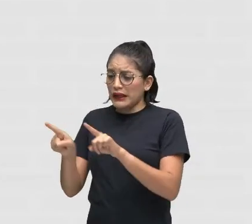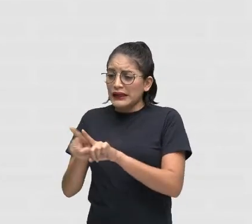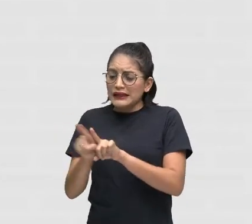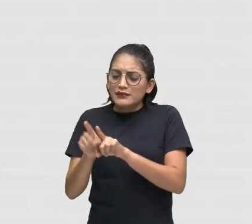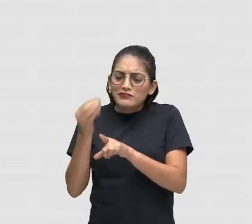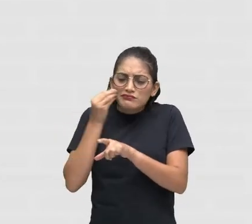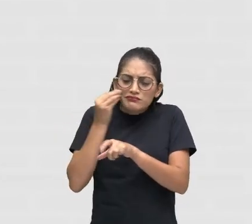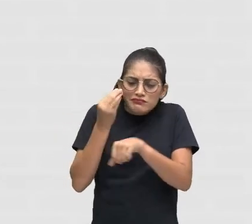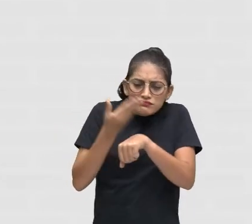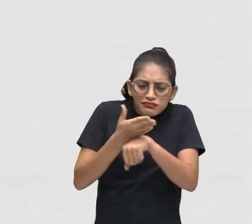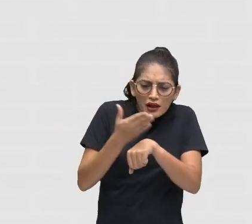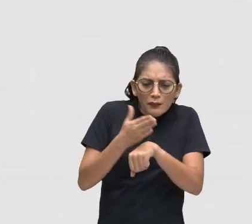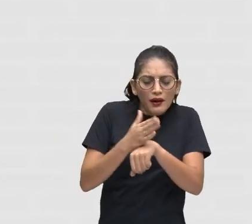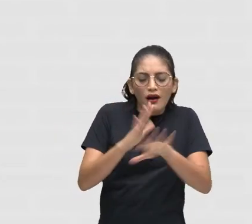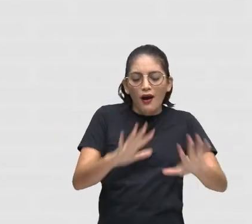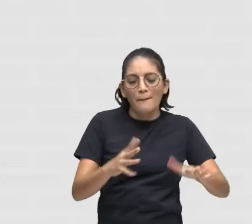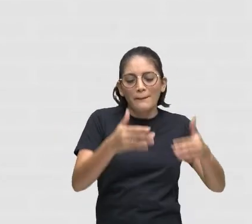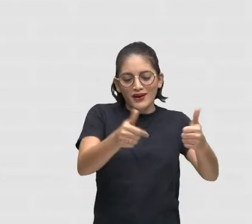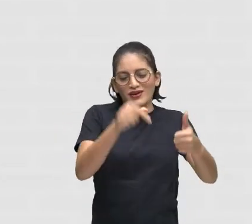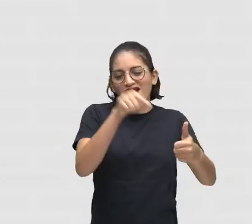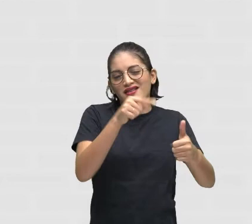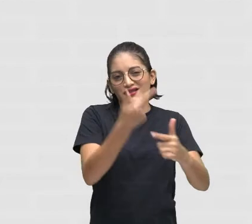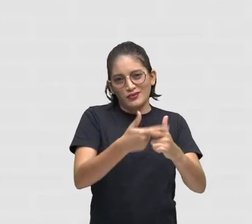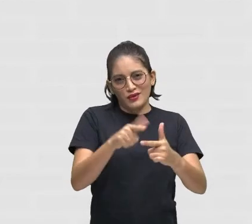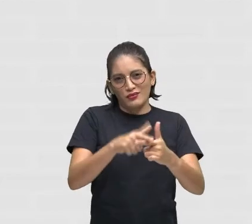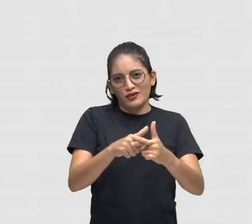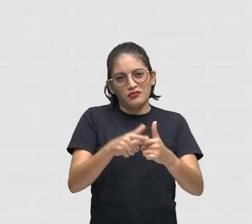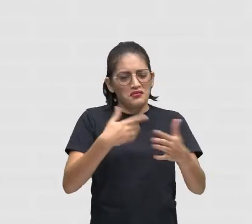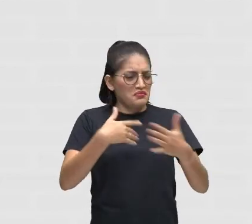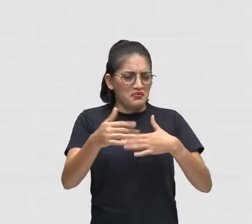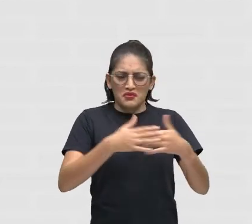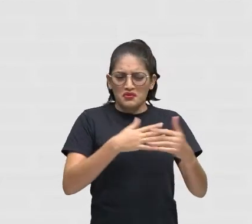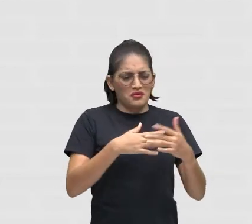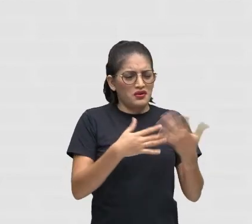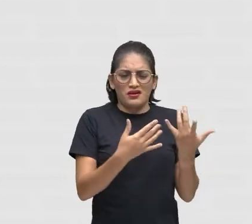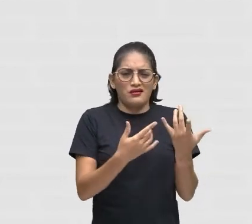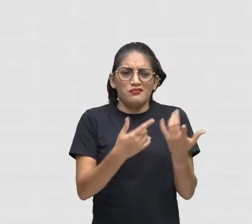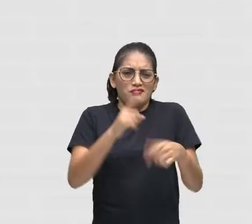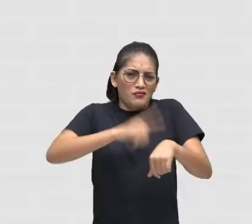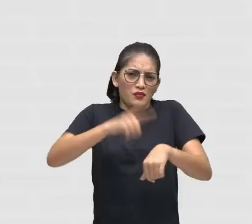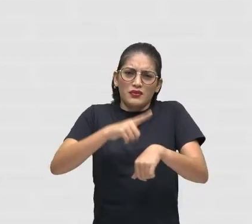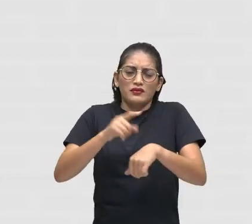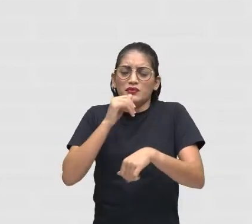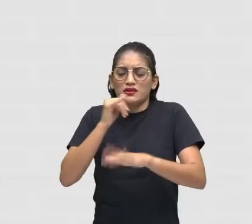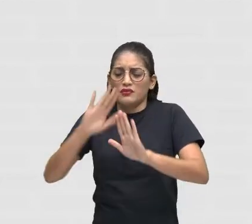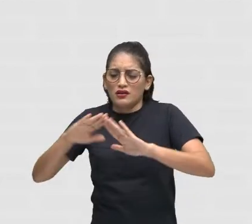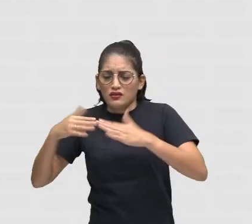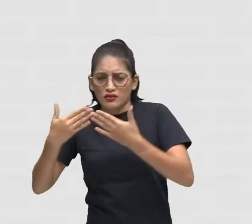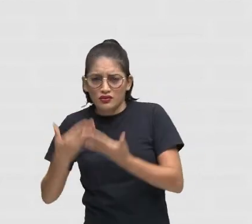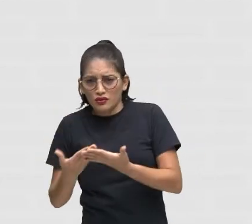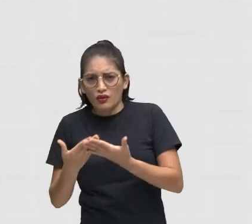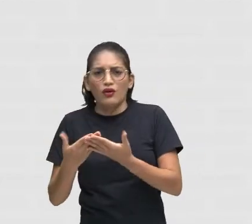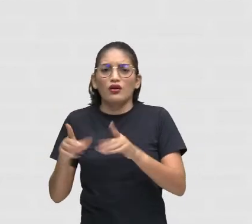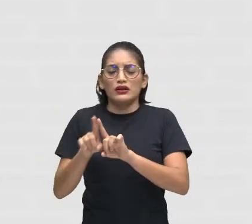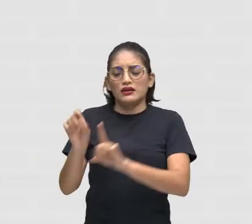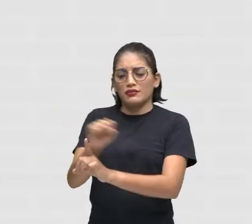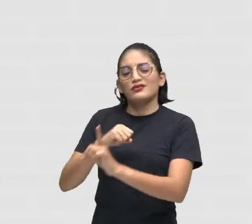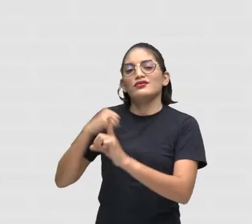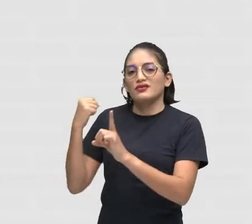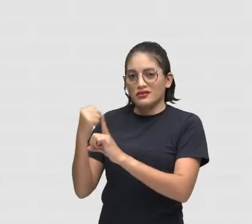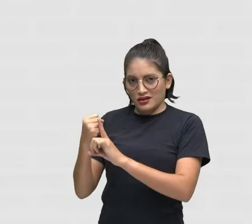eficazes De resolvê-las Em diversas Situações Interpessoais Escolares E sociais